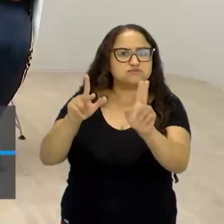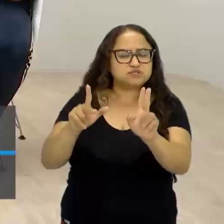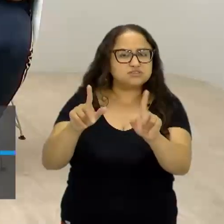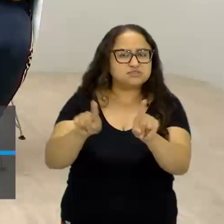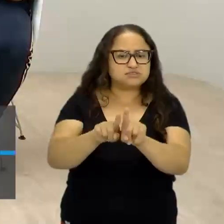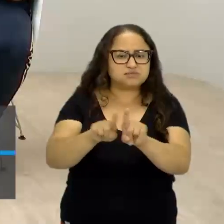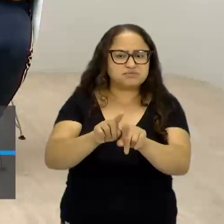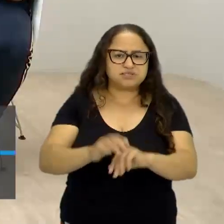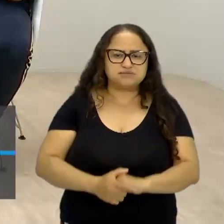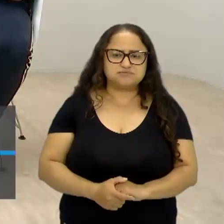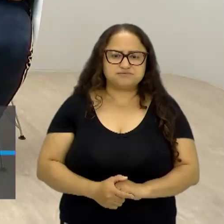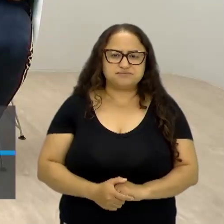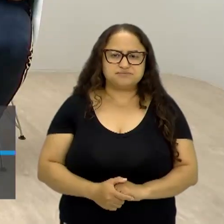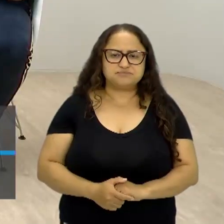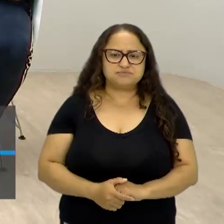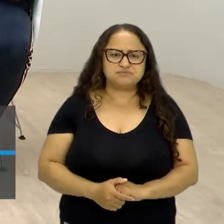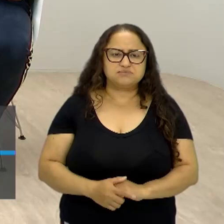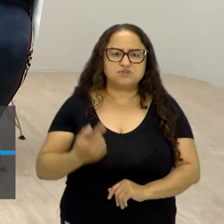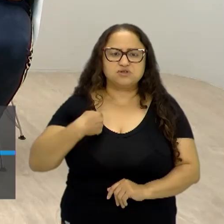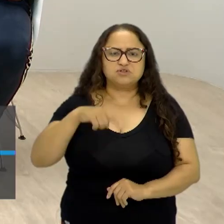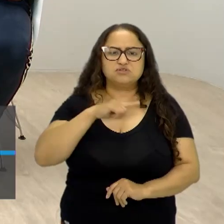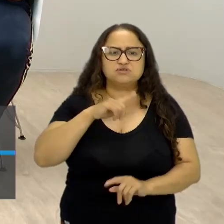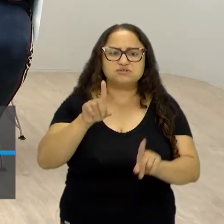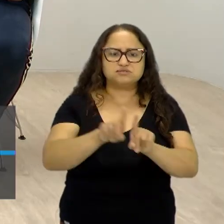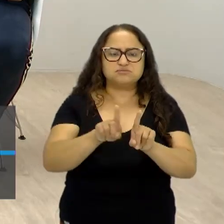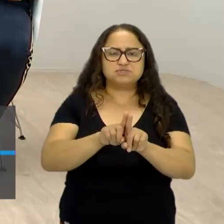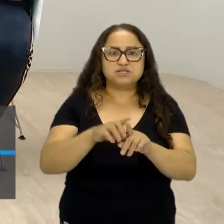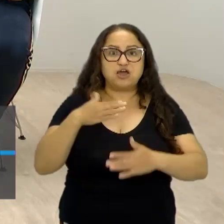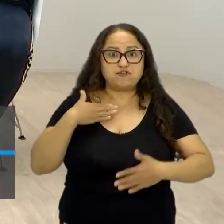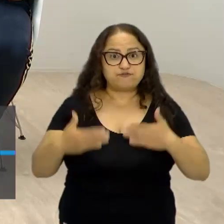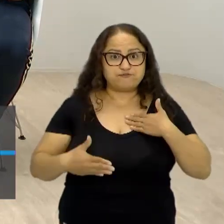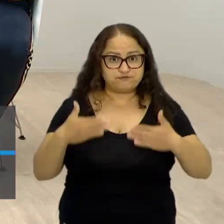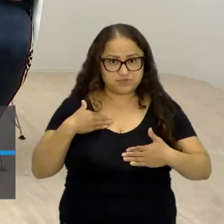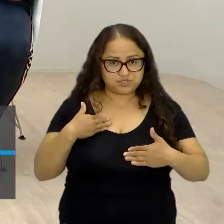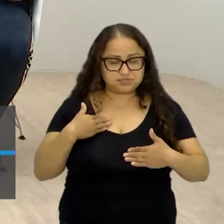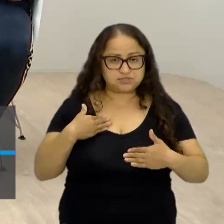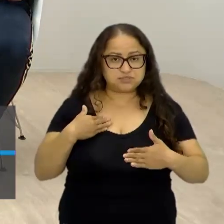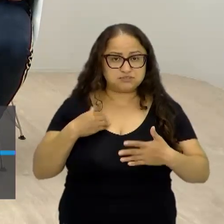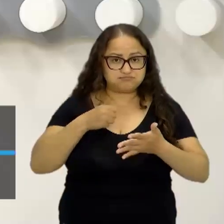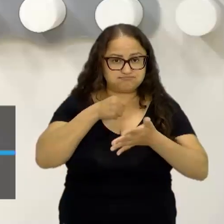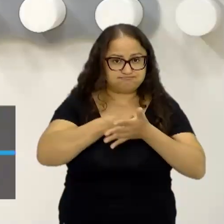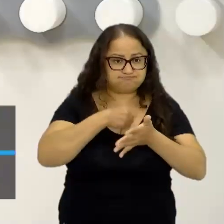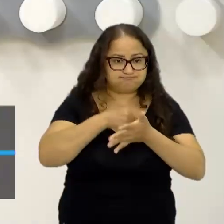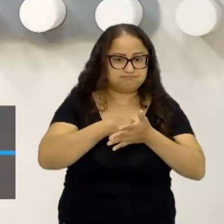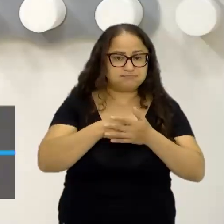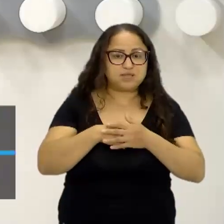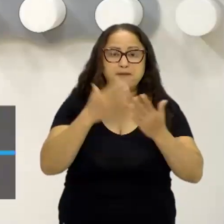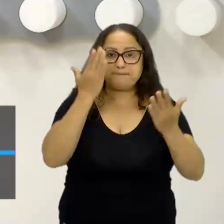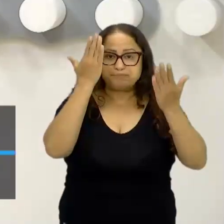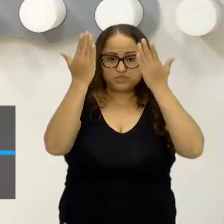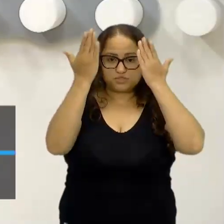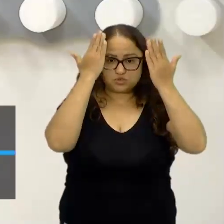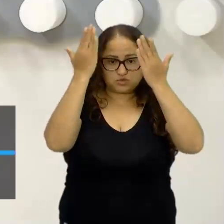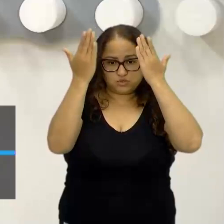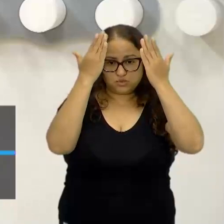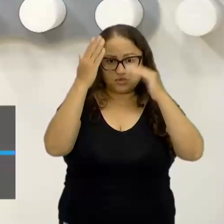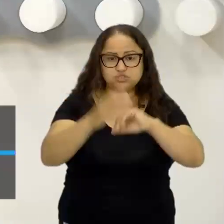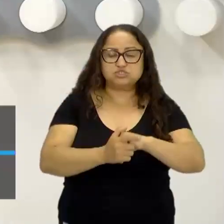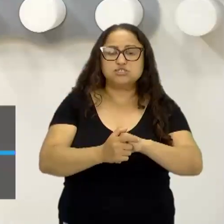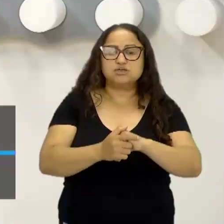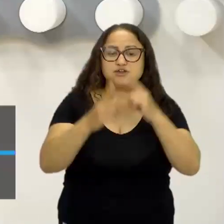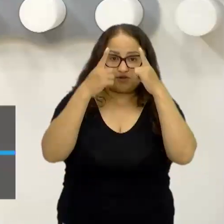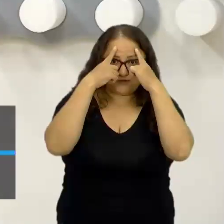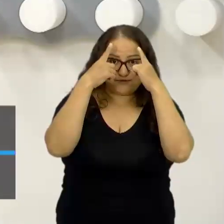exemplo, nós temos quais outras, né, Jennifer, tem a violência física, tem a violência psicológica,